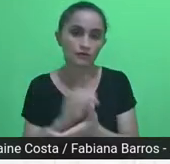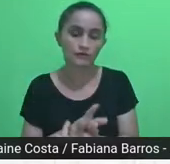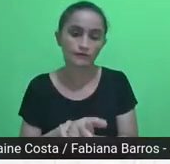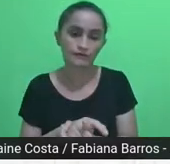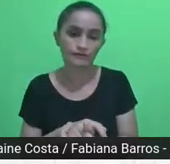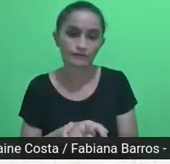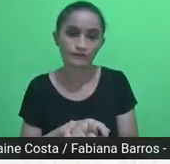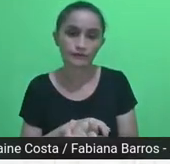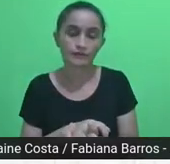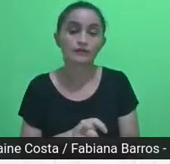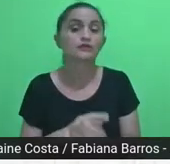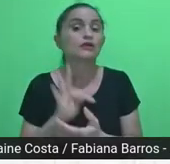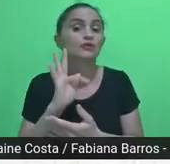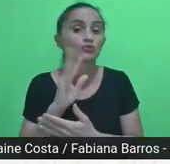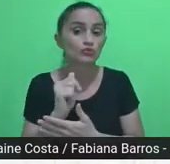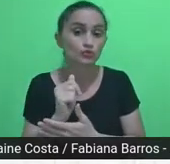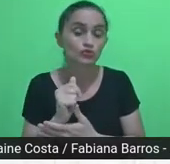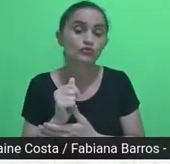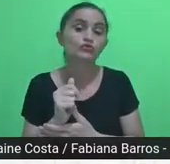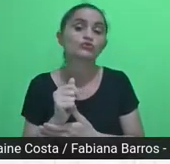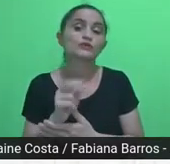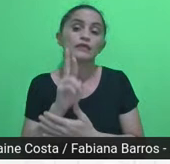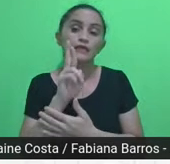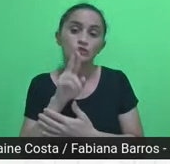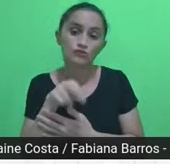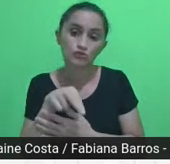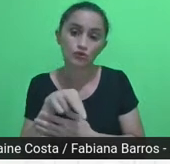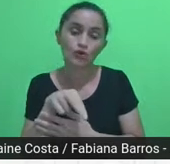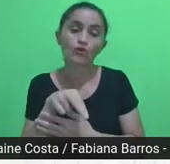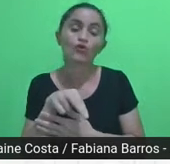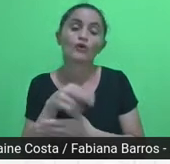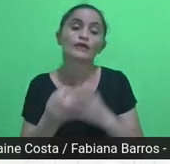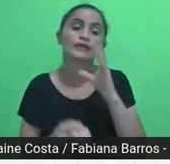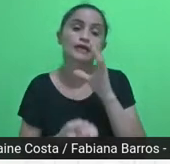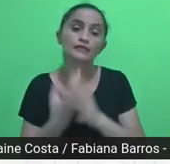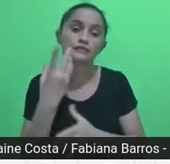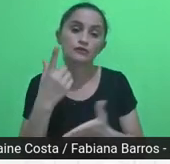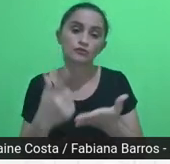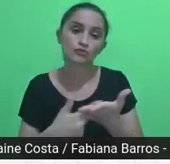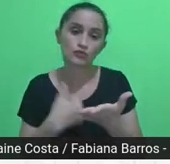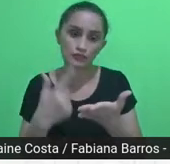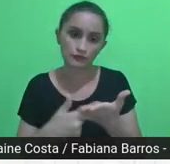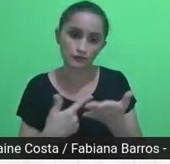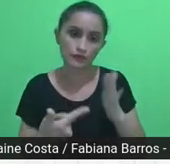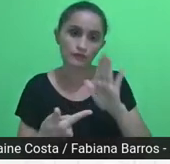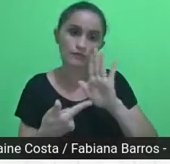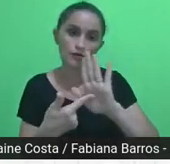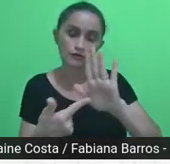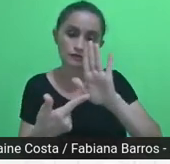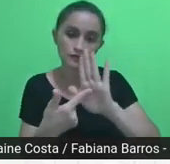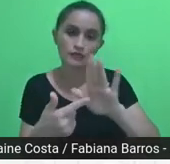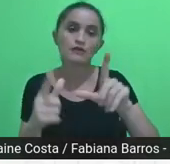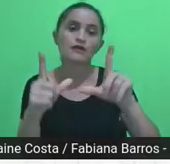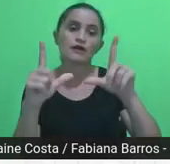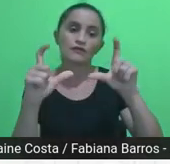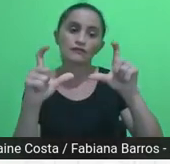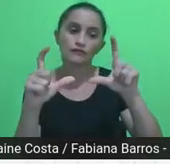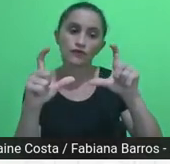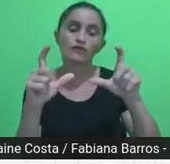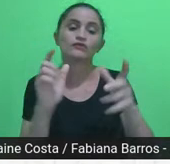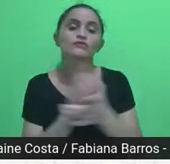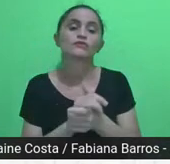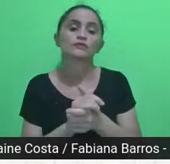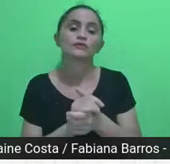e tudo isso resultou num livro que é esse daí, ele está no portal